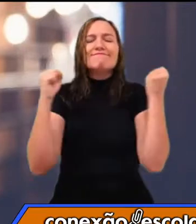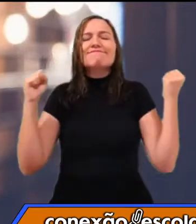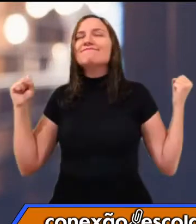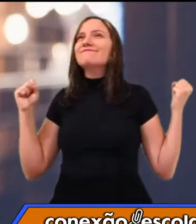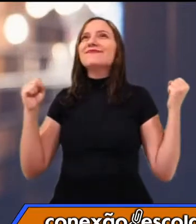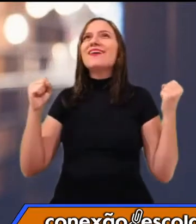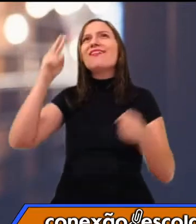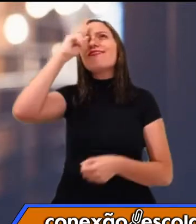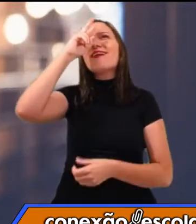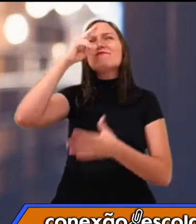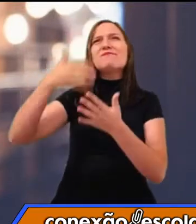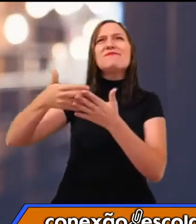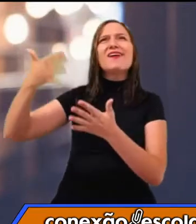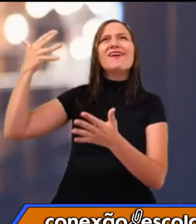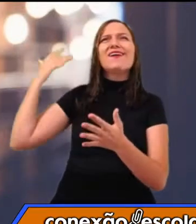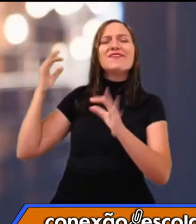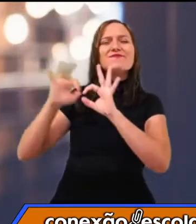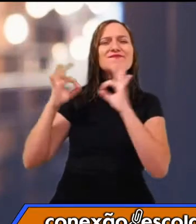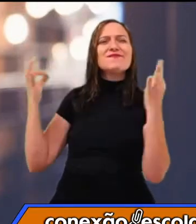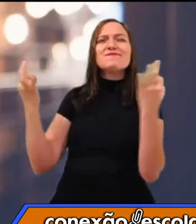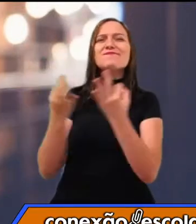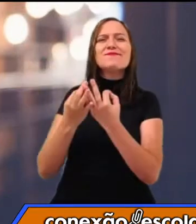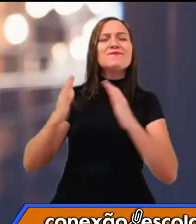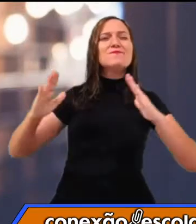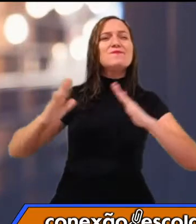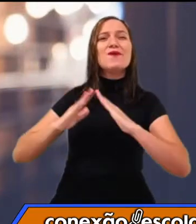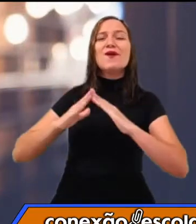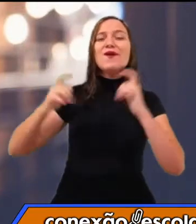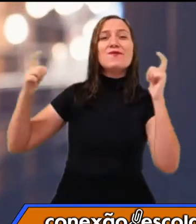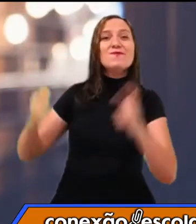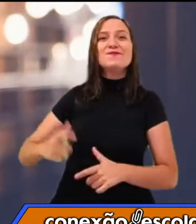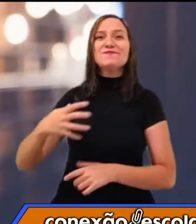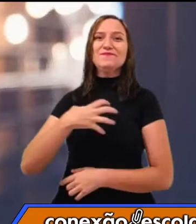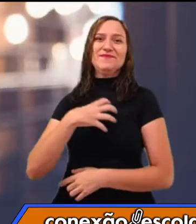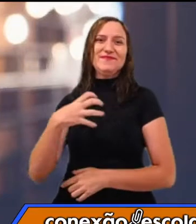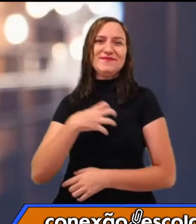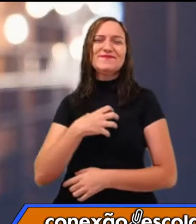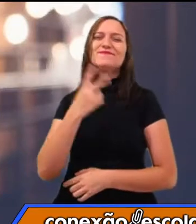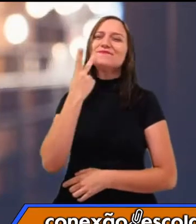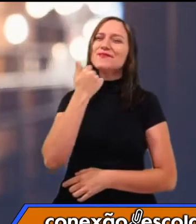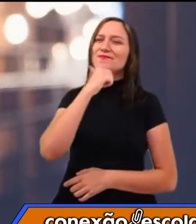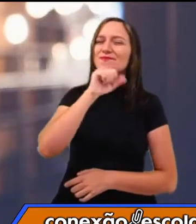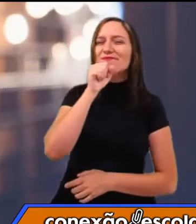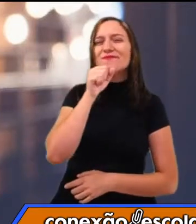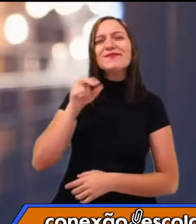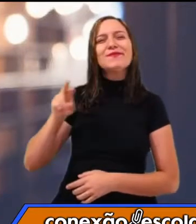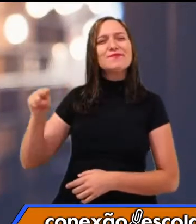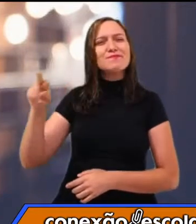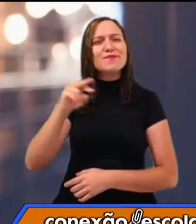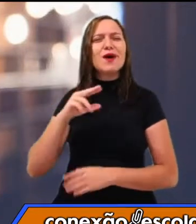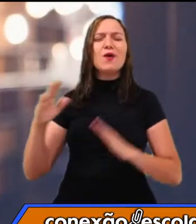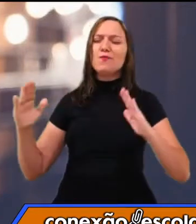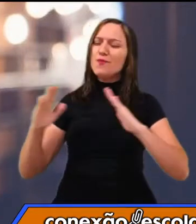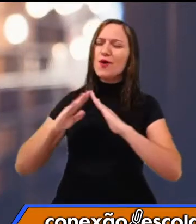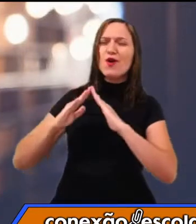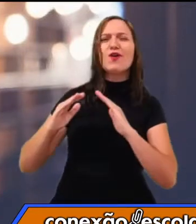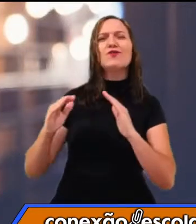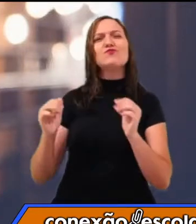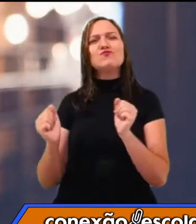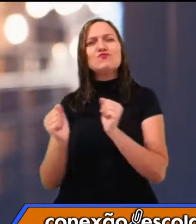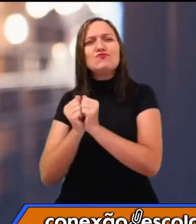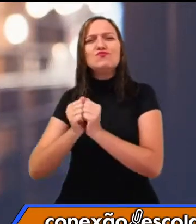lembrando da minha família lá na Bahia, meus pais, meus irmãos, meus